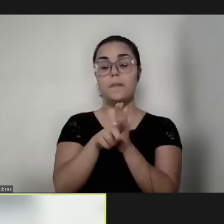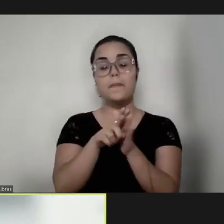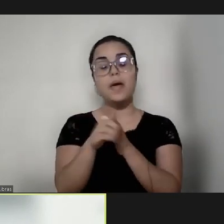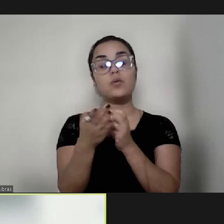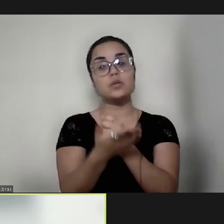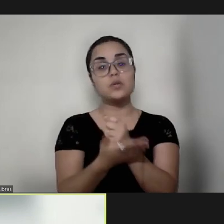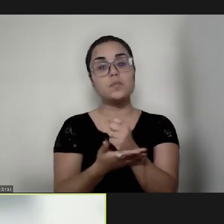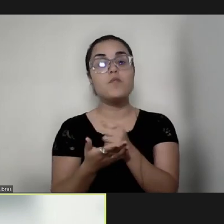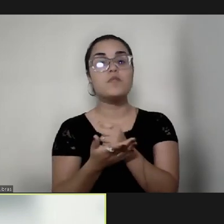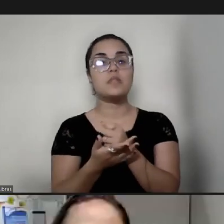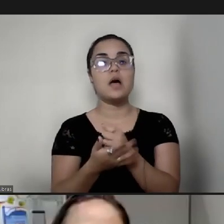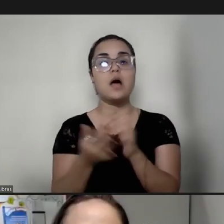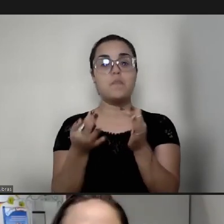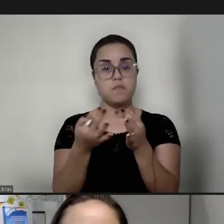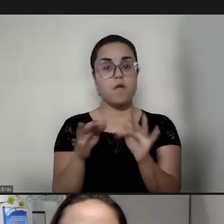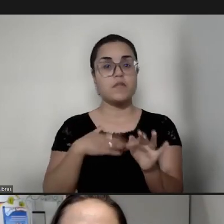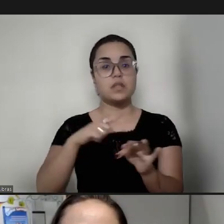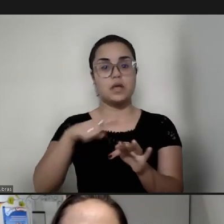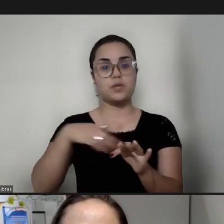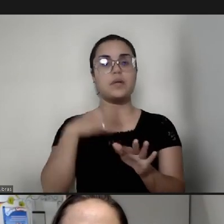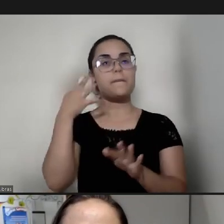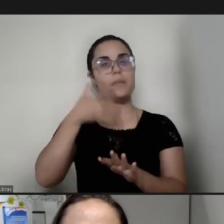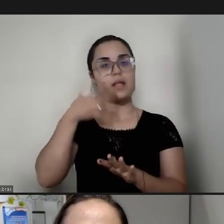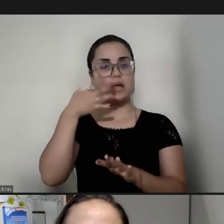da palestra, tá bom? Muito obrigada.